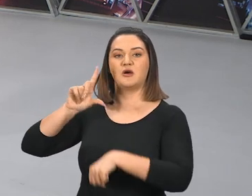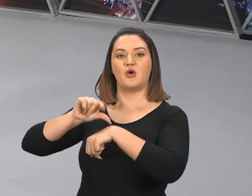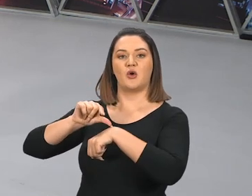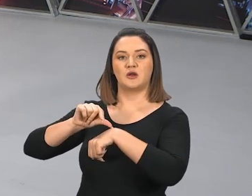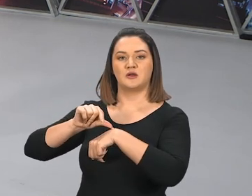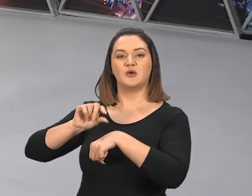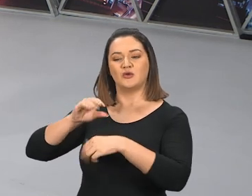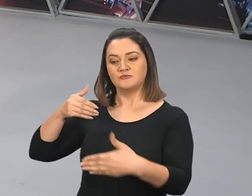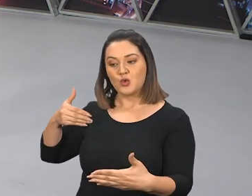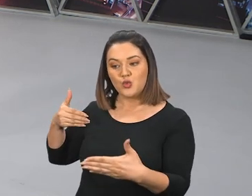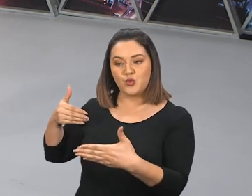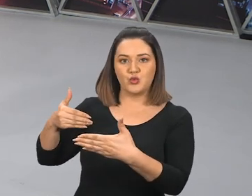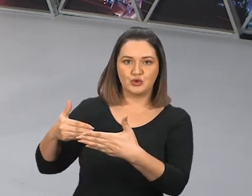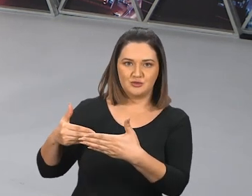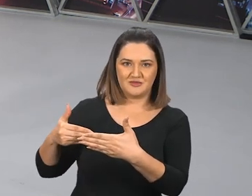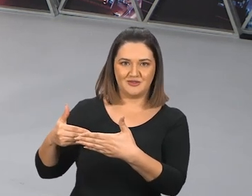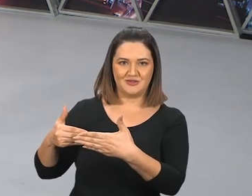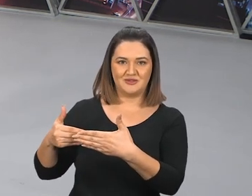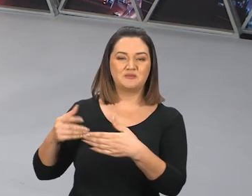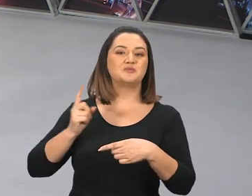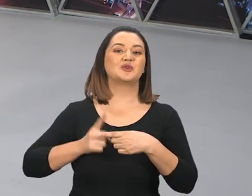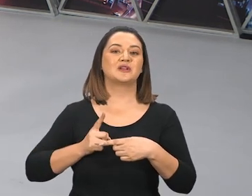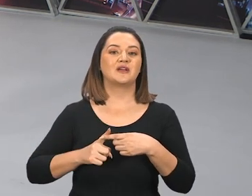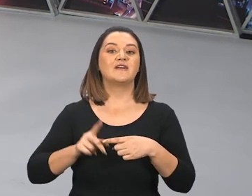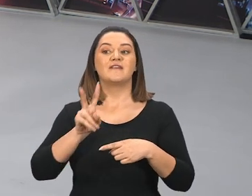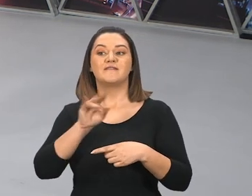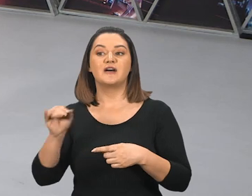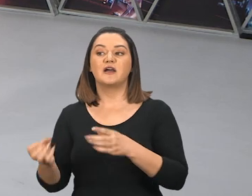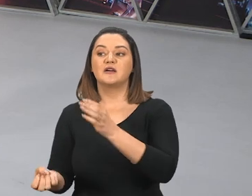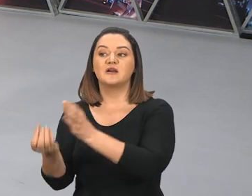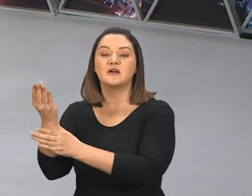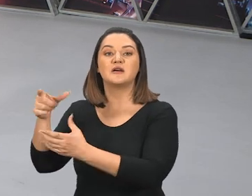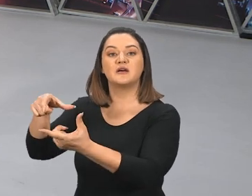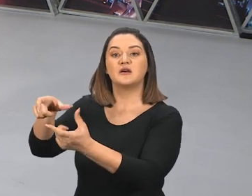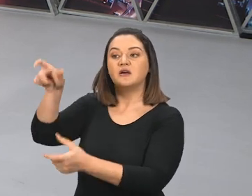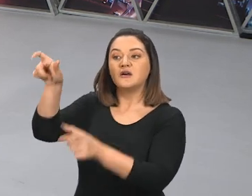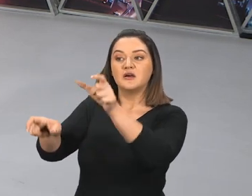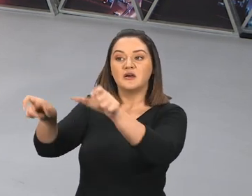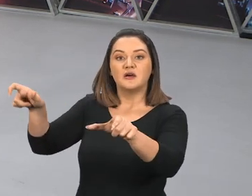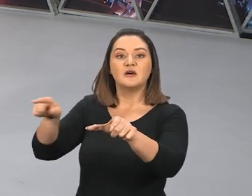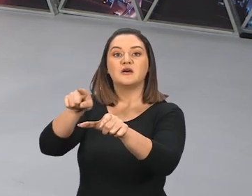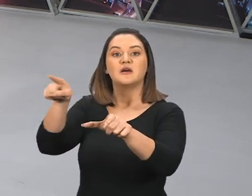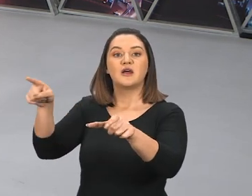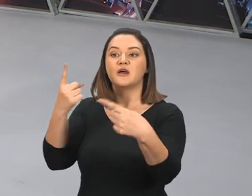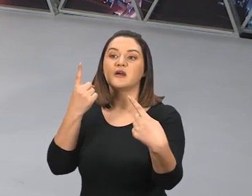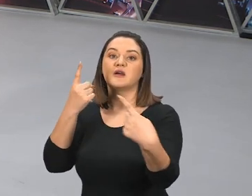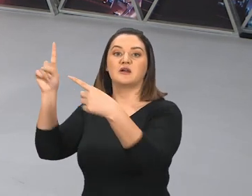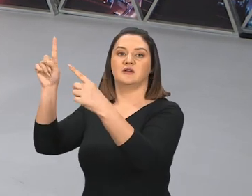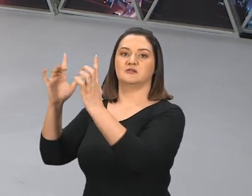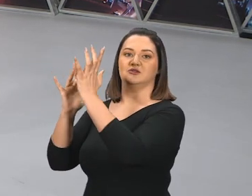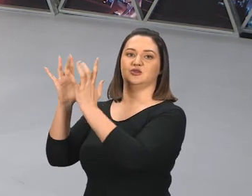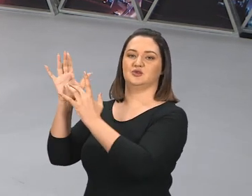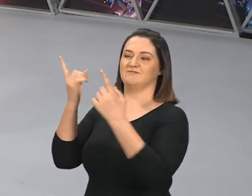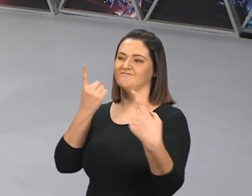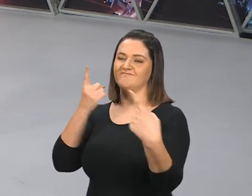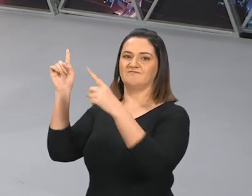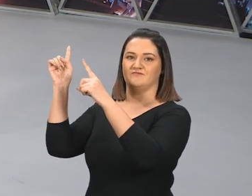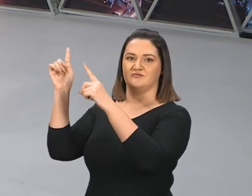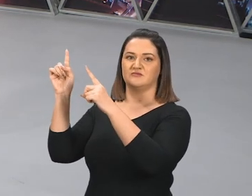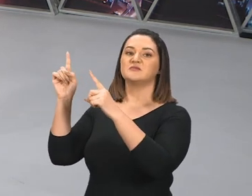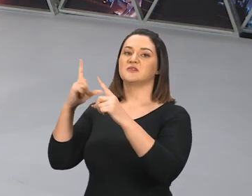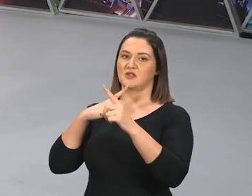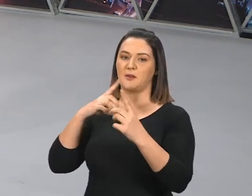que veio o anticristo? Aí ele fala assim, Agora muitos anticristos têm surgido